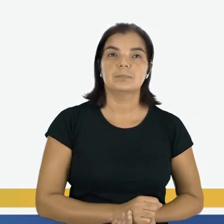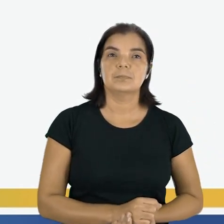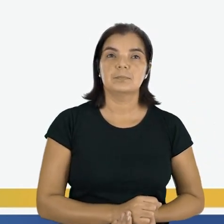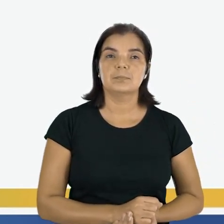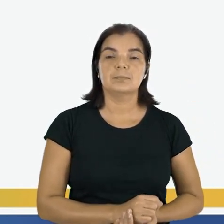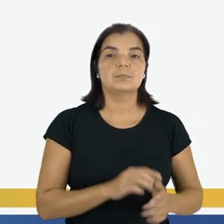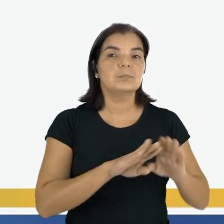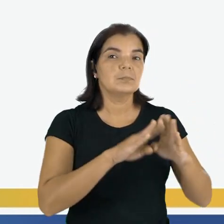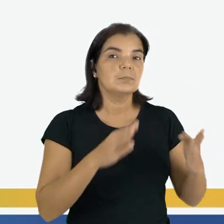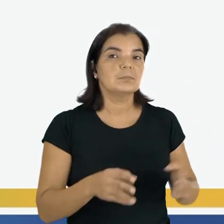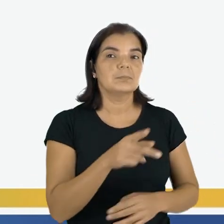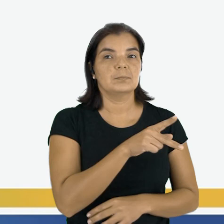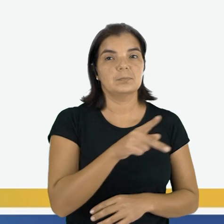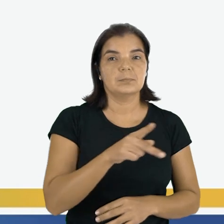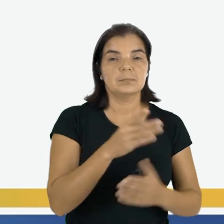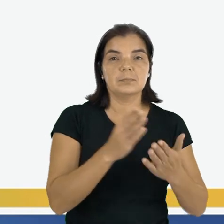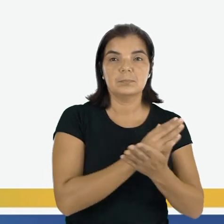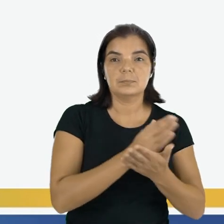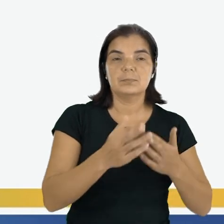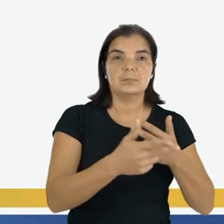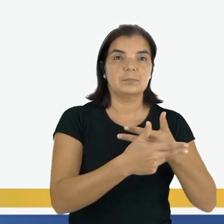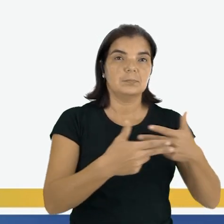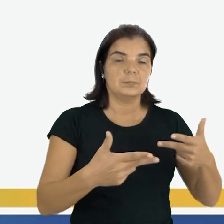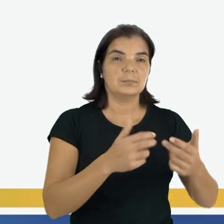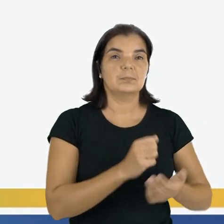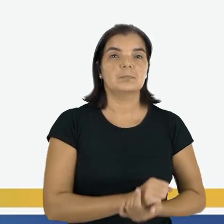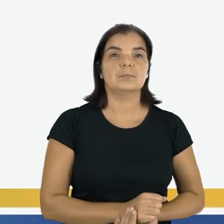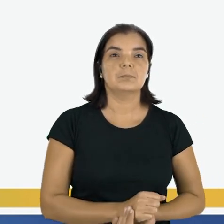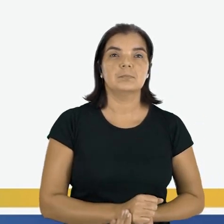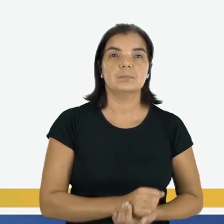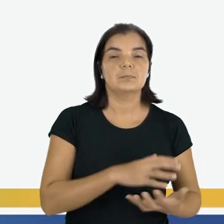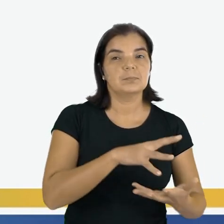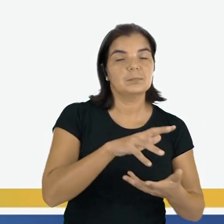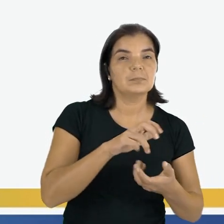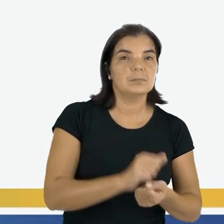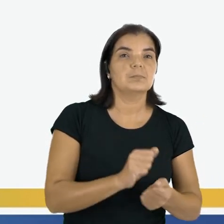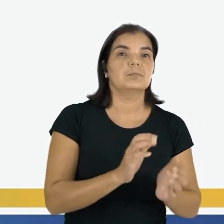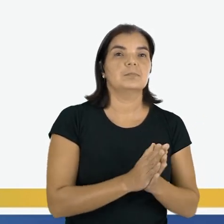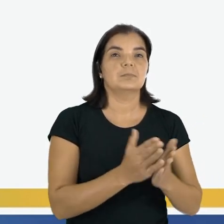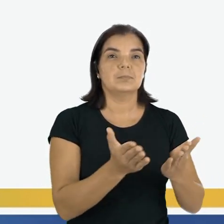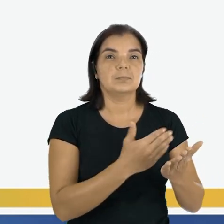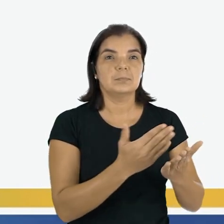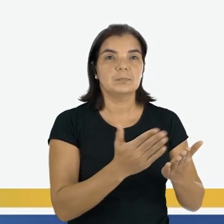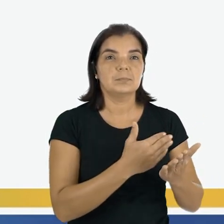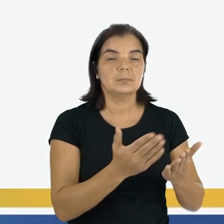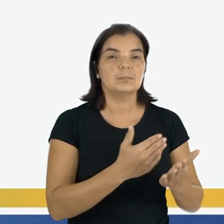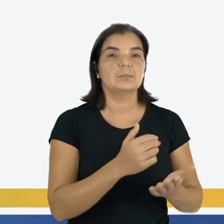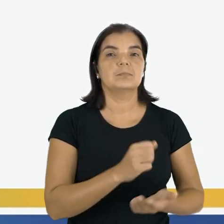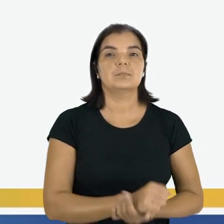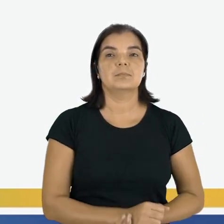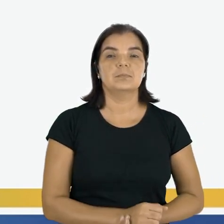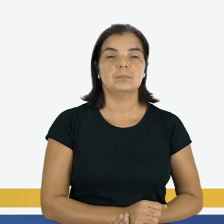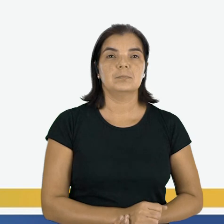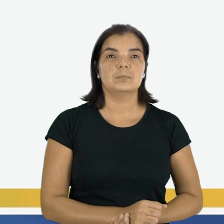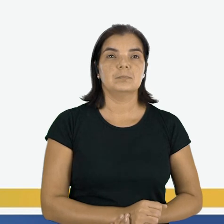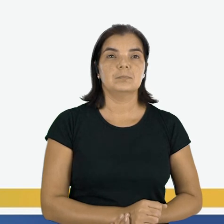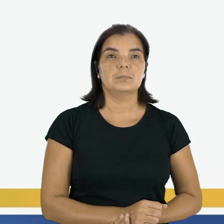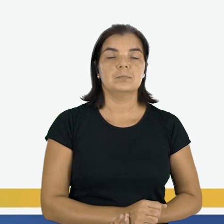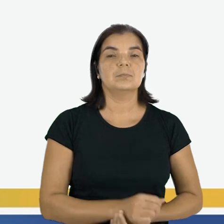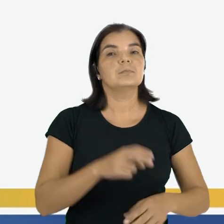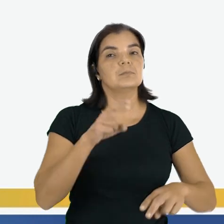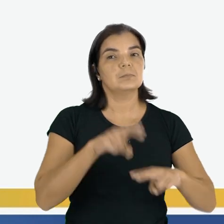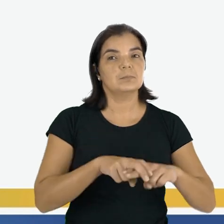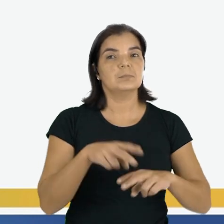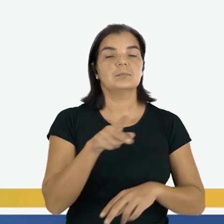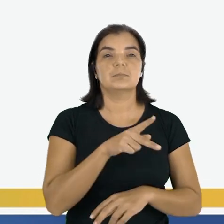Tem a mesa da professora com alguns objetos. Tem o globo. Um livro. E a cadeira da